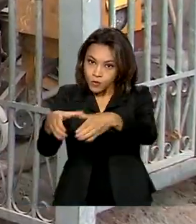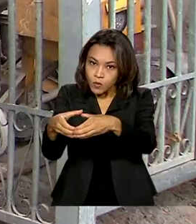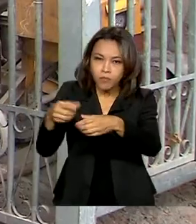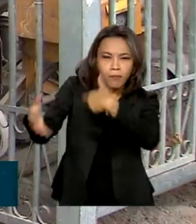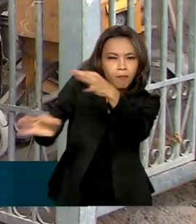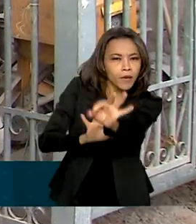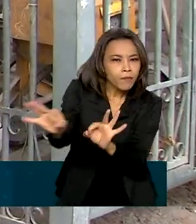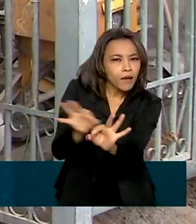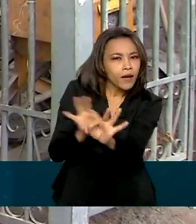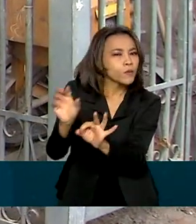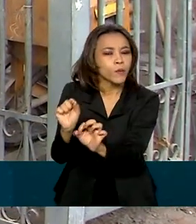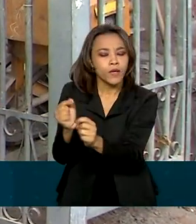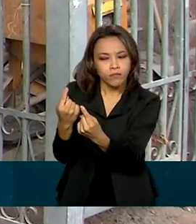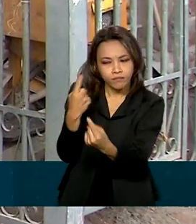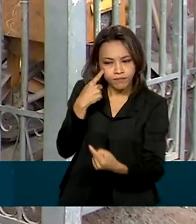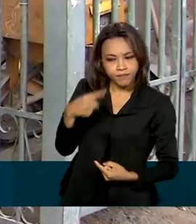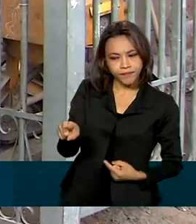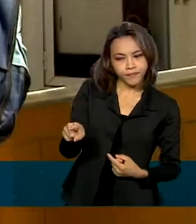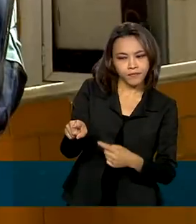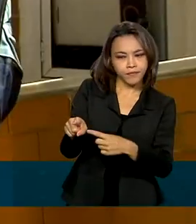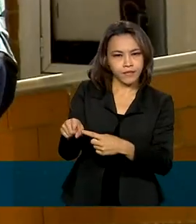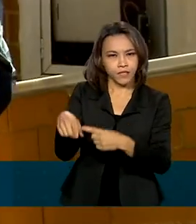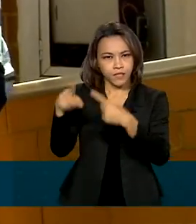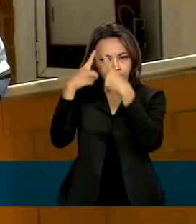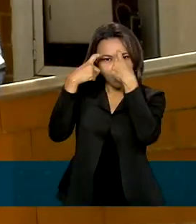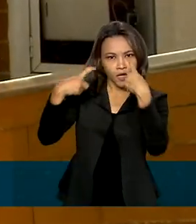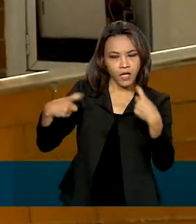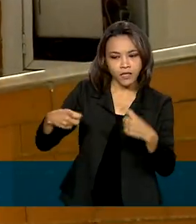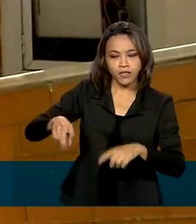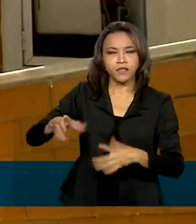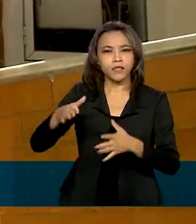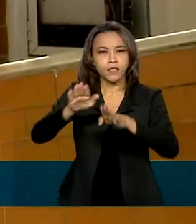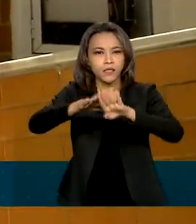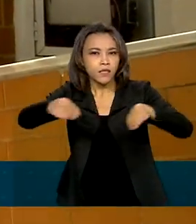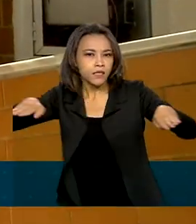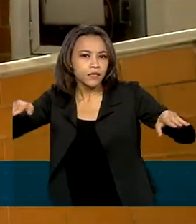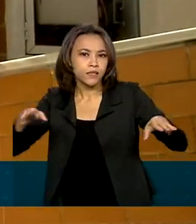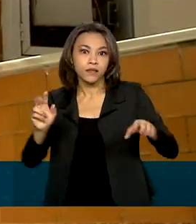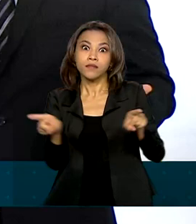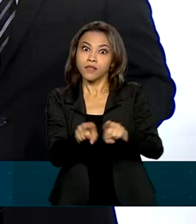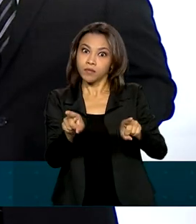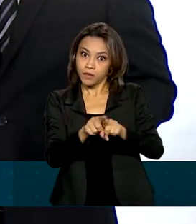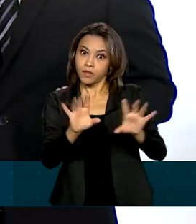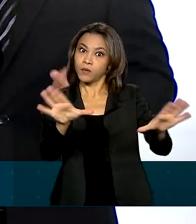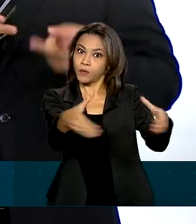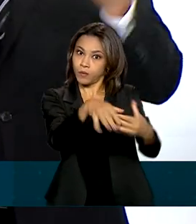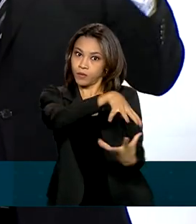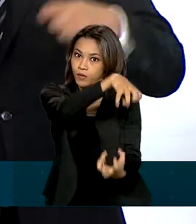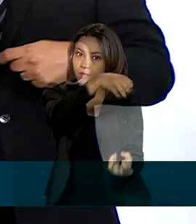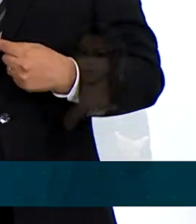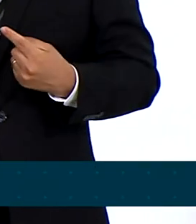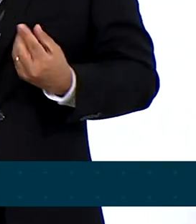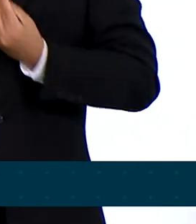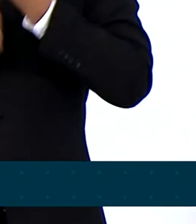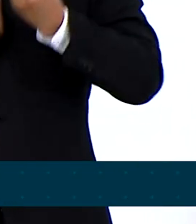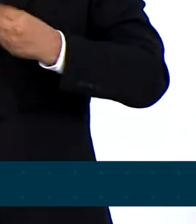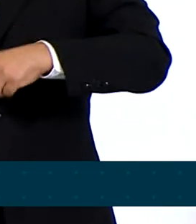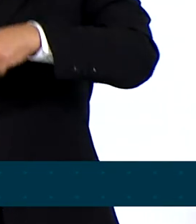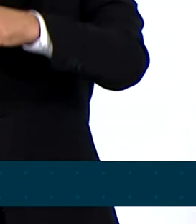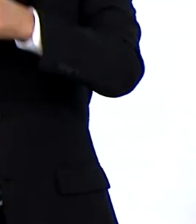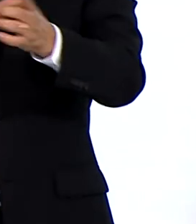para, por exemplo, detectar sinais de maus tratos em crianças e idosos. Se você tiver